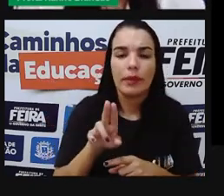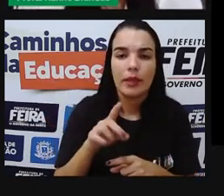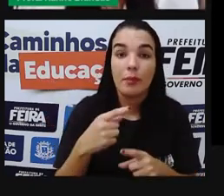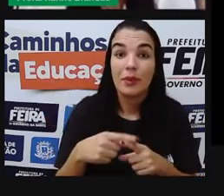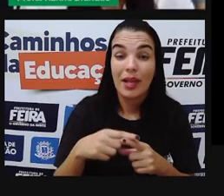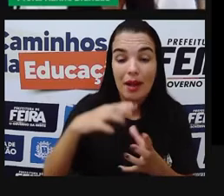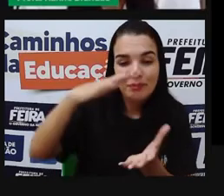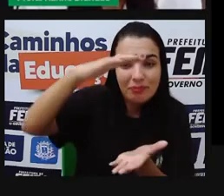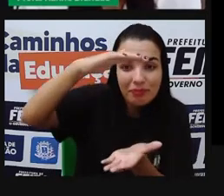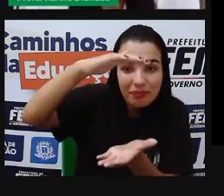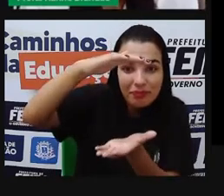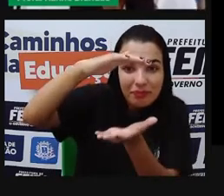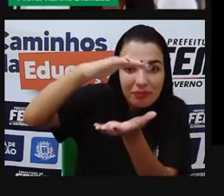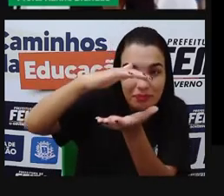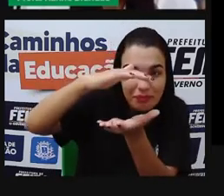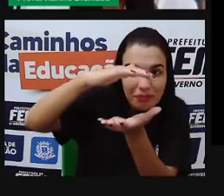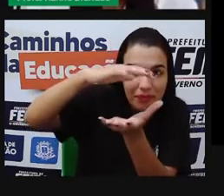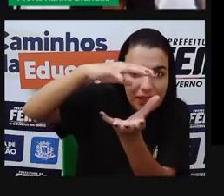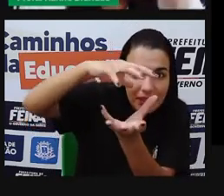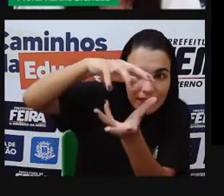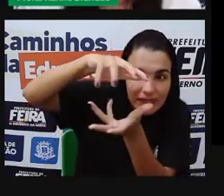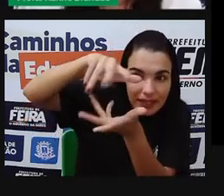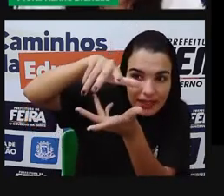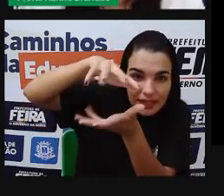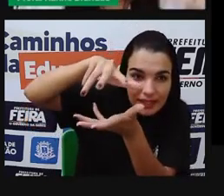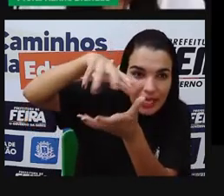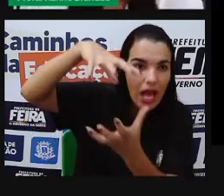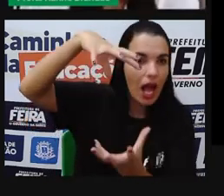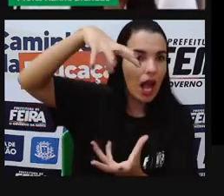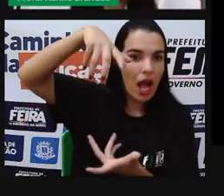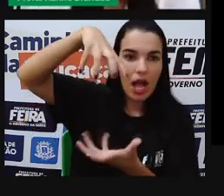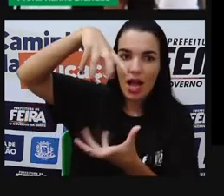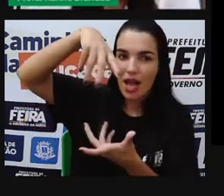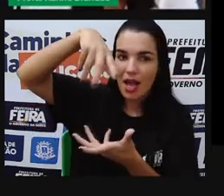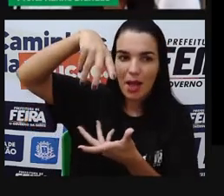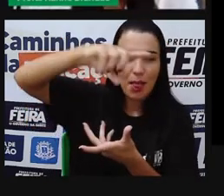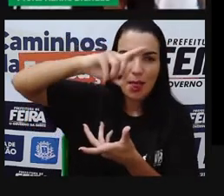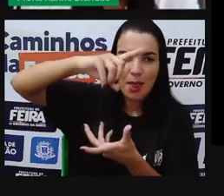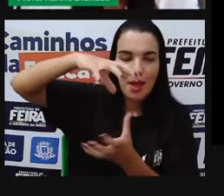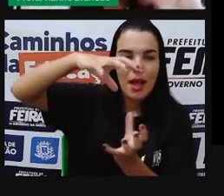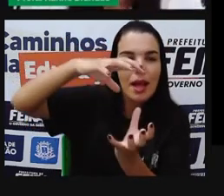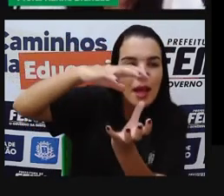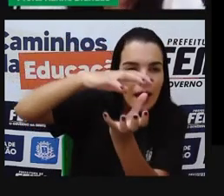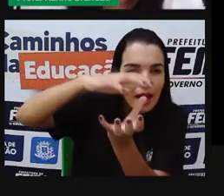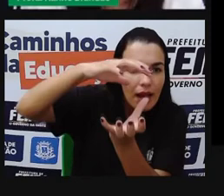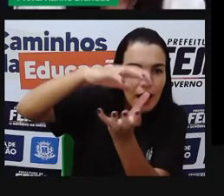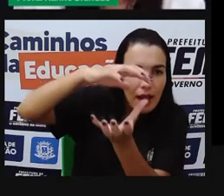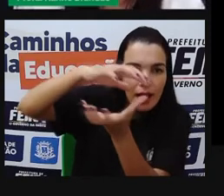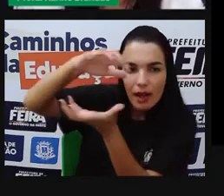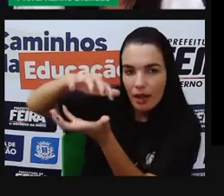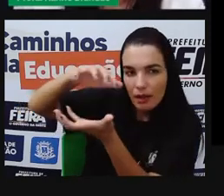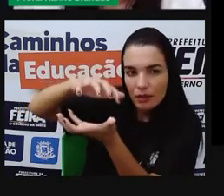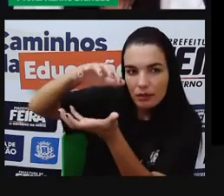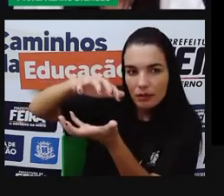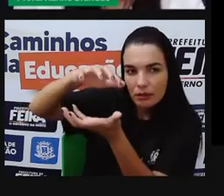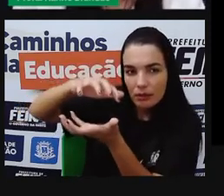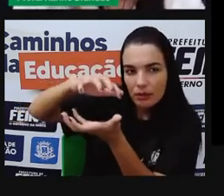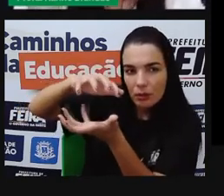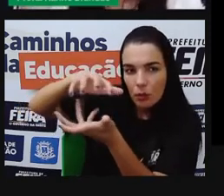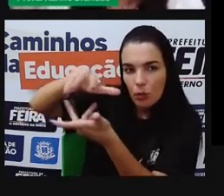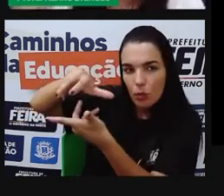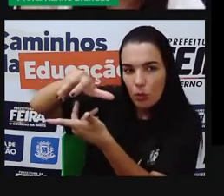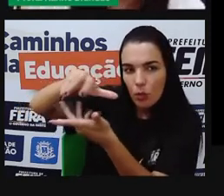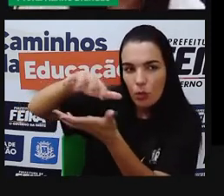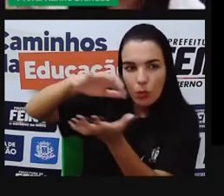vai ser achatada, um pouquinho achatada, nos polos, nas extremidades, e ela